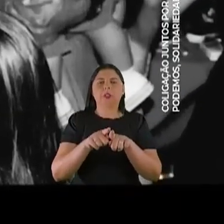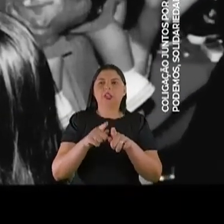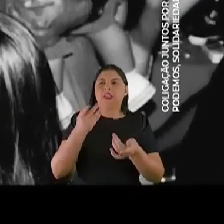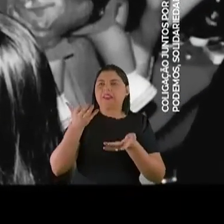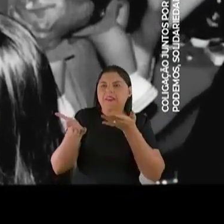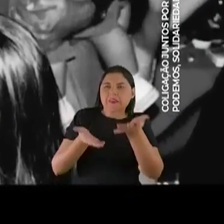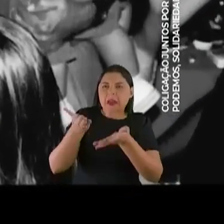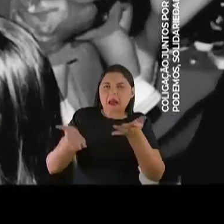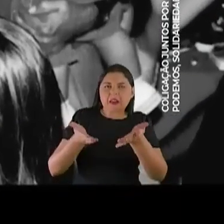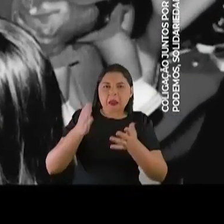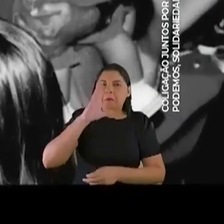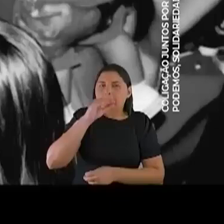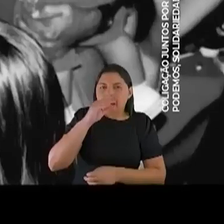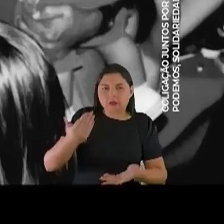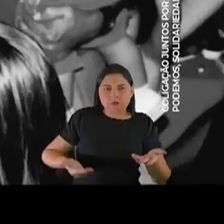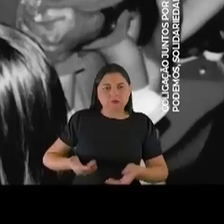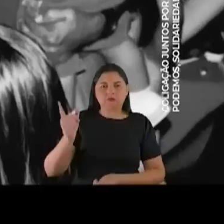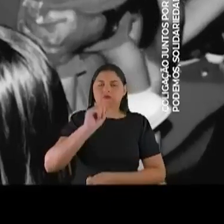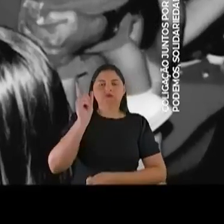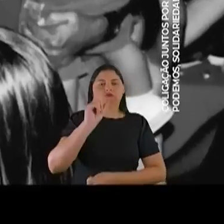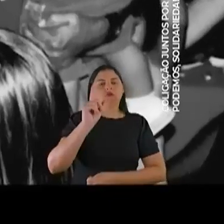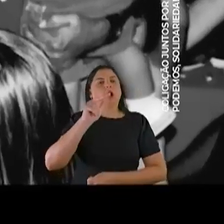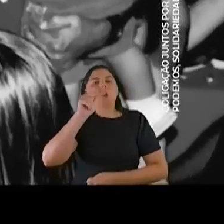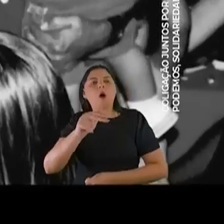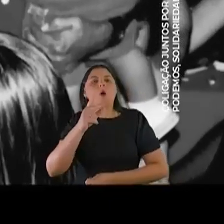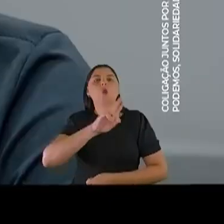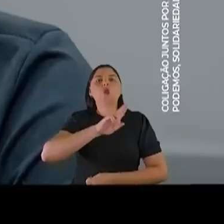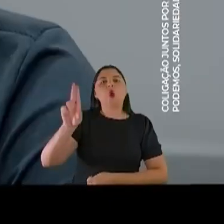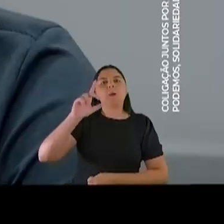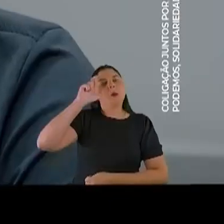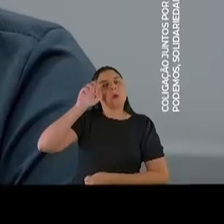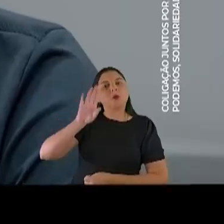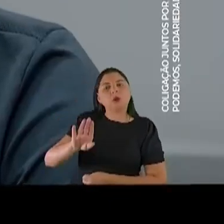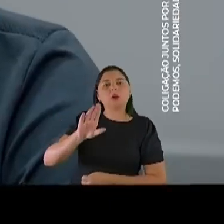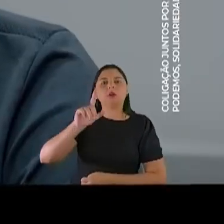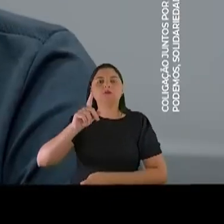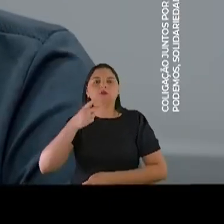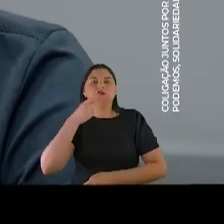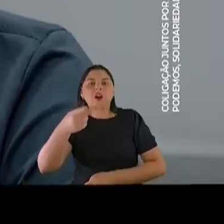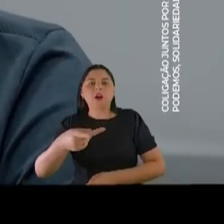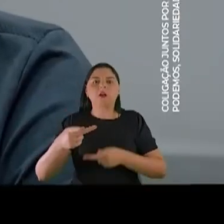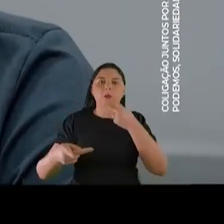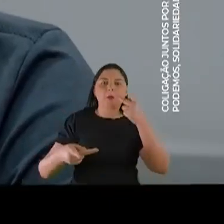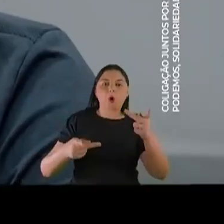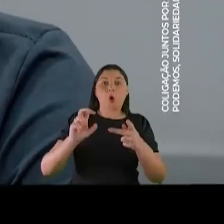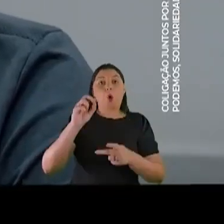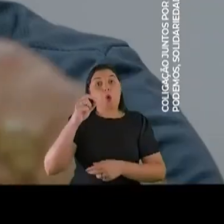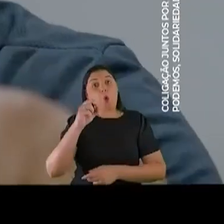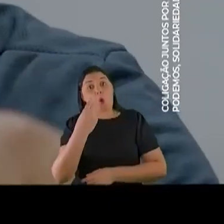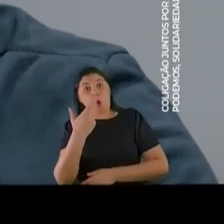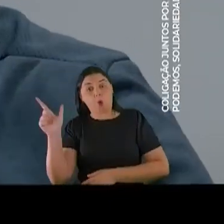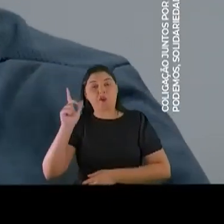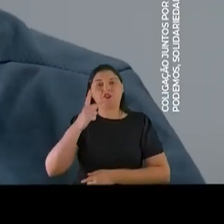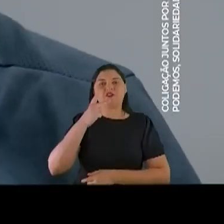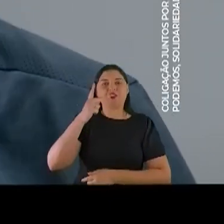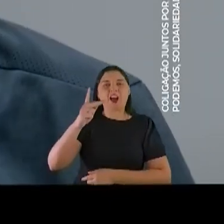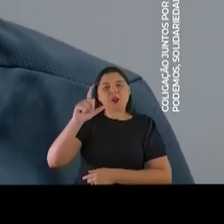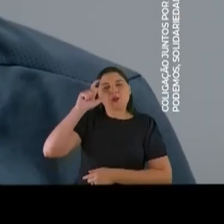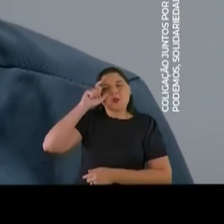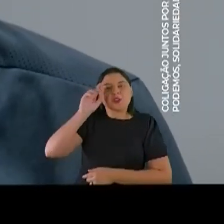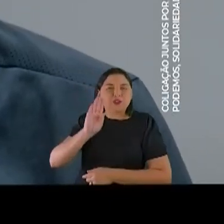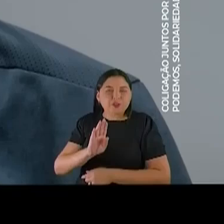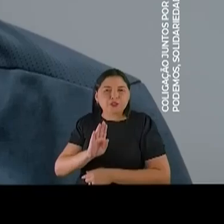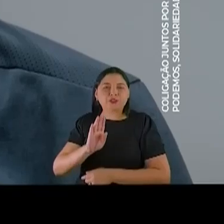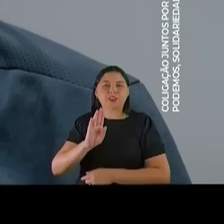todo mundo é Botelho, Botelho. Alguns chamam ele de Botelhinho, mas ele é amigo de todo mundo. Esse é o cara,